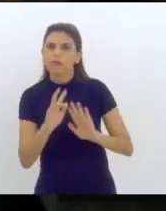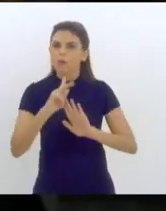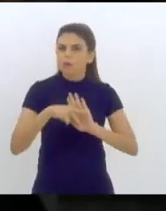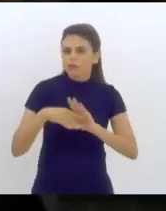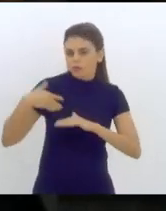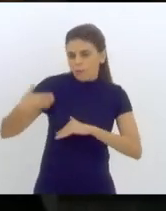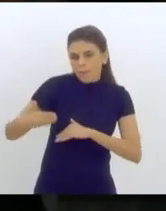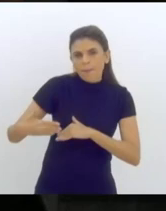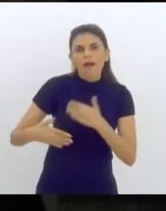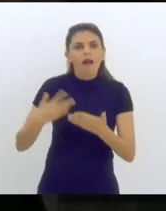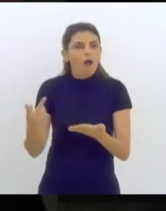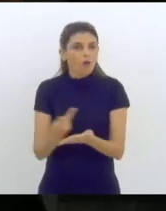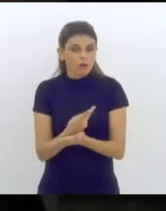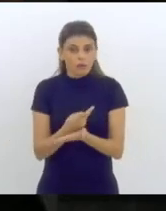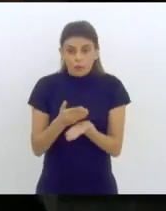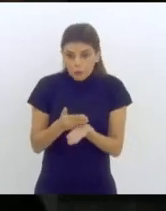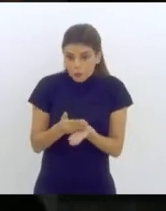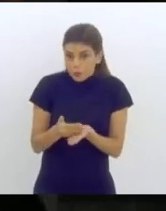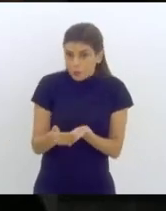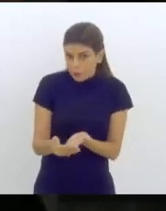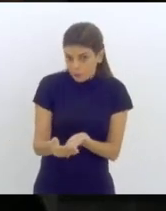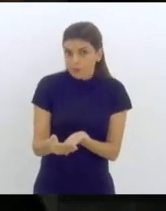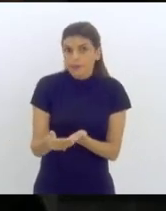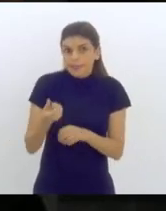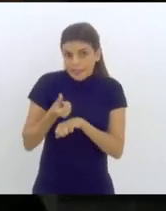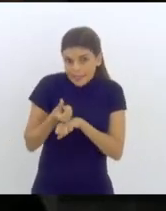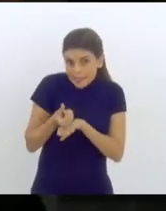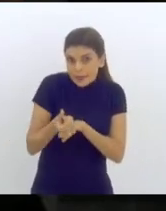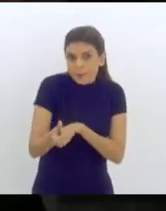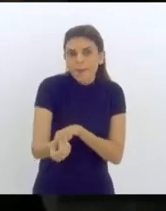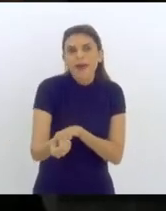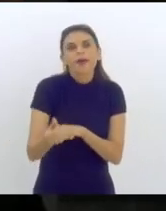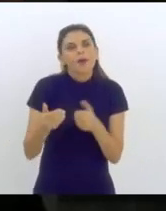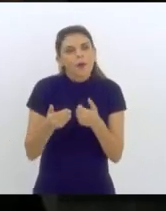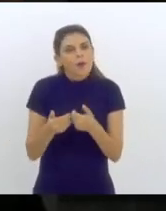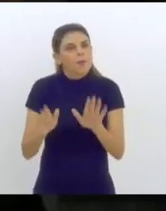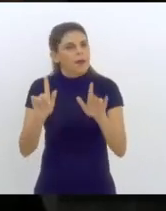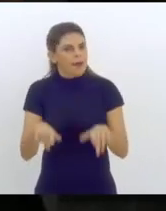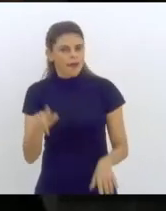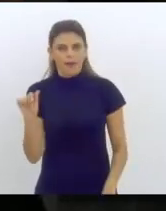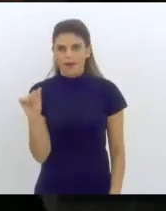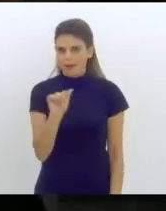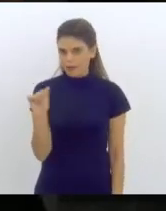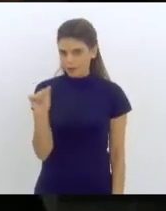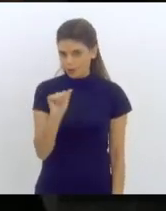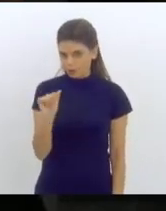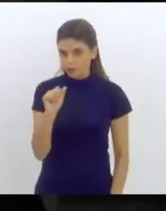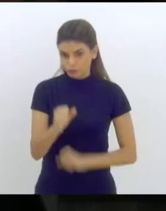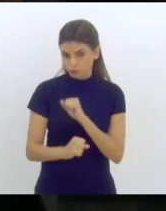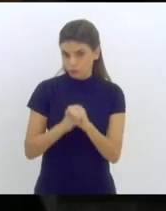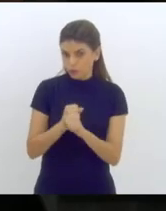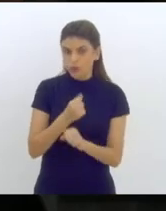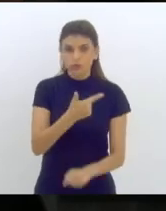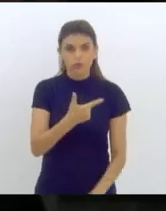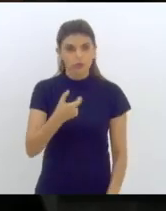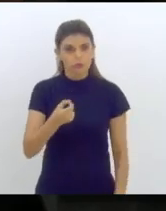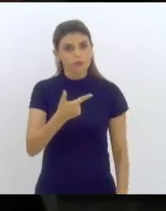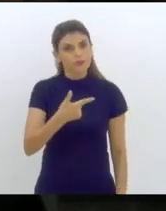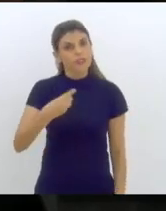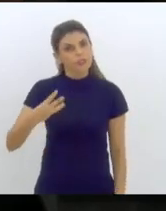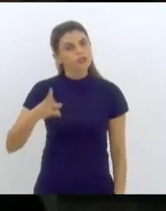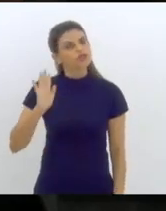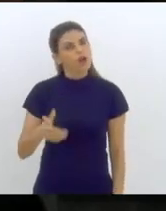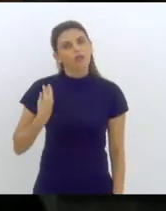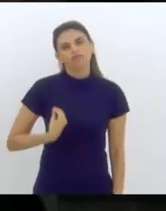que no início do segundo semestre deste ano ele já possa